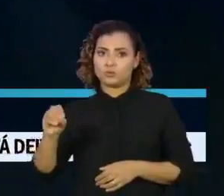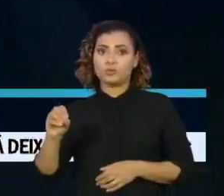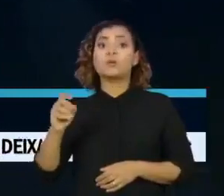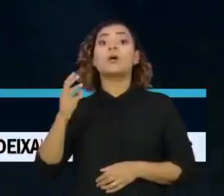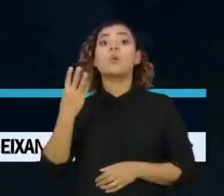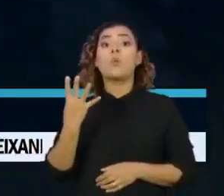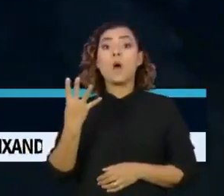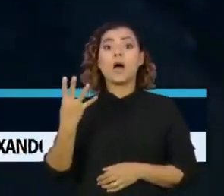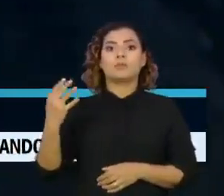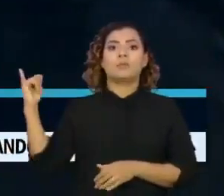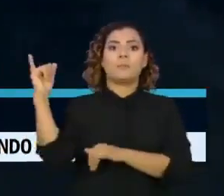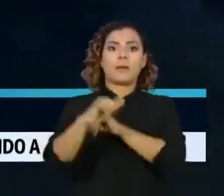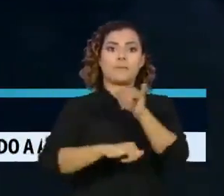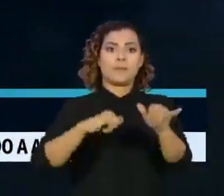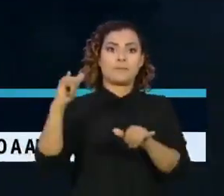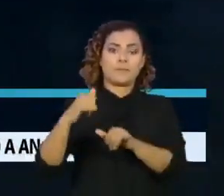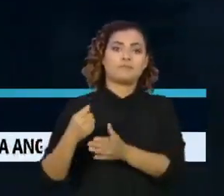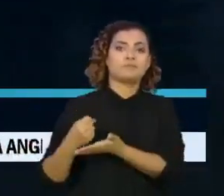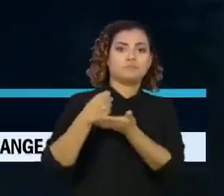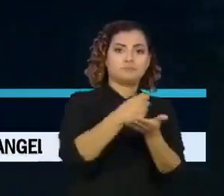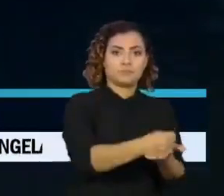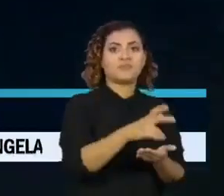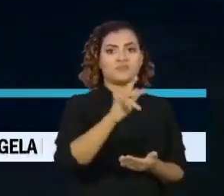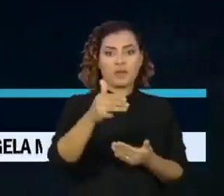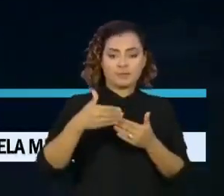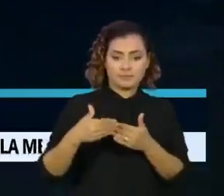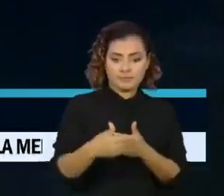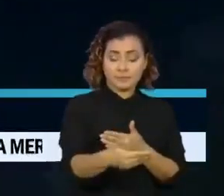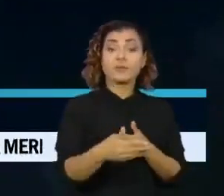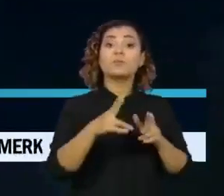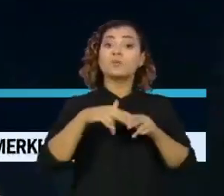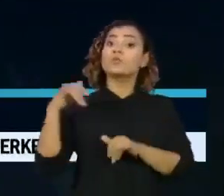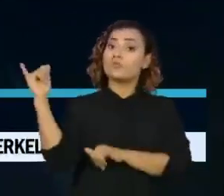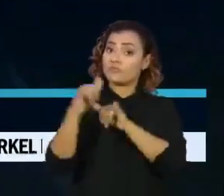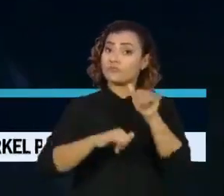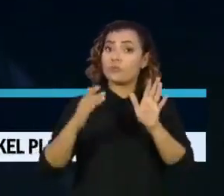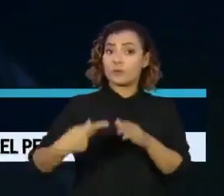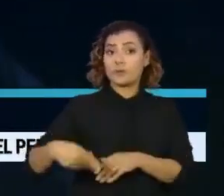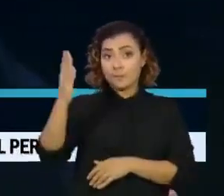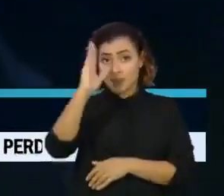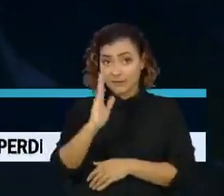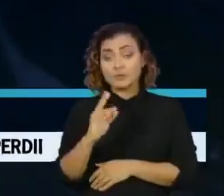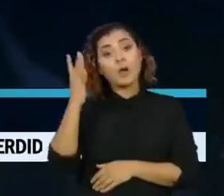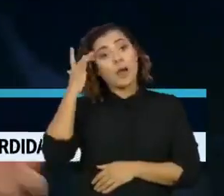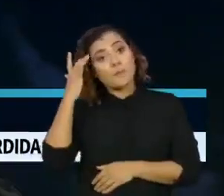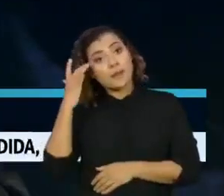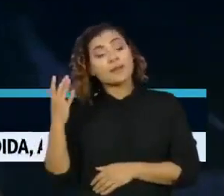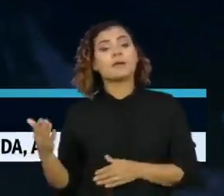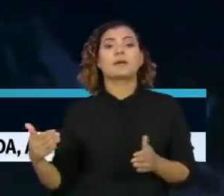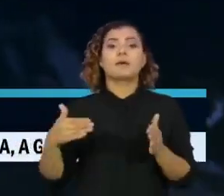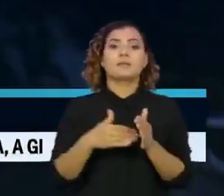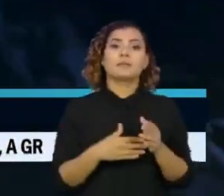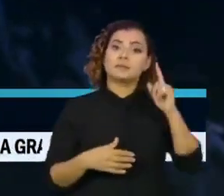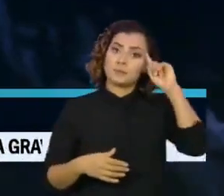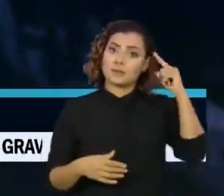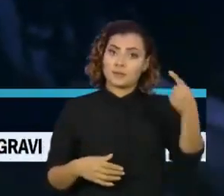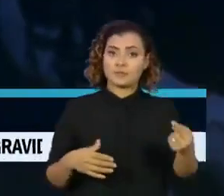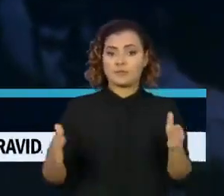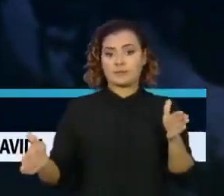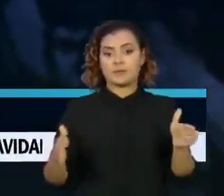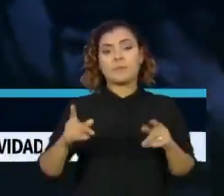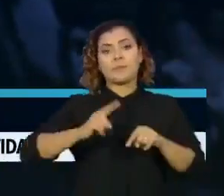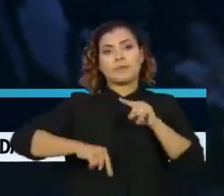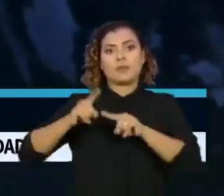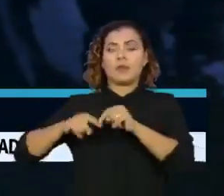quatro remessas de insumos nos próximos dias. Há voos previstos para chegar ao Brasil entre amanhã e a próxima semana, com